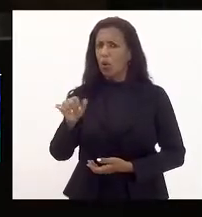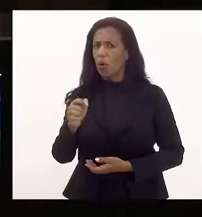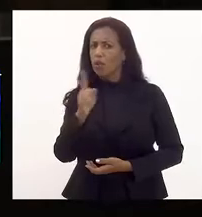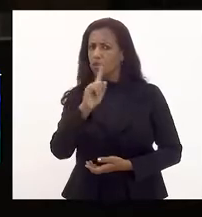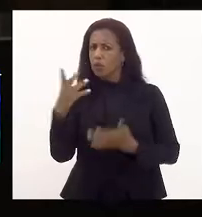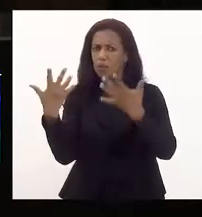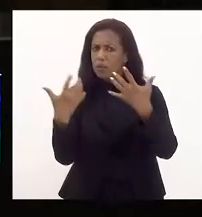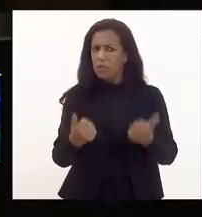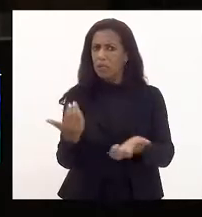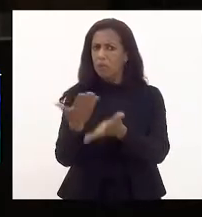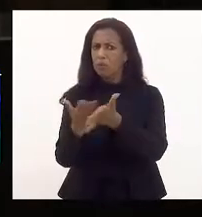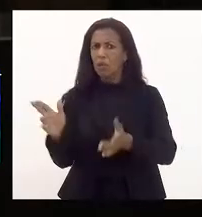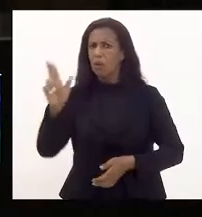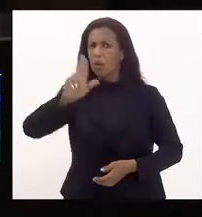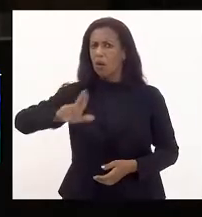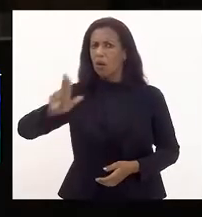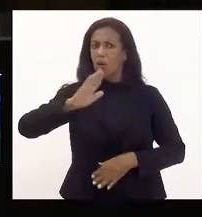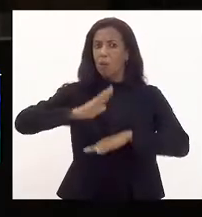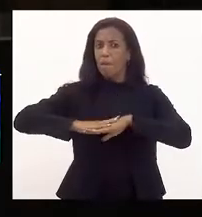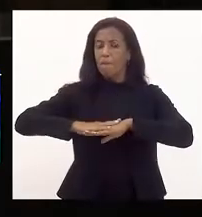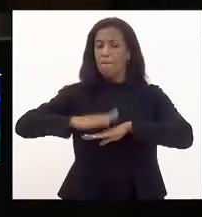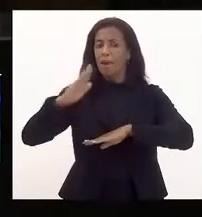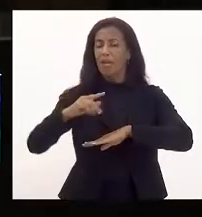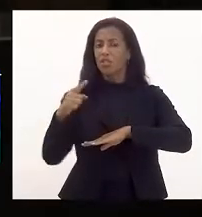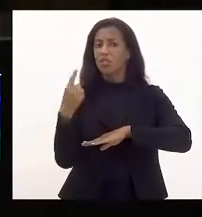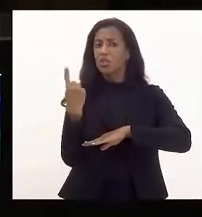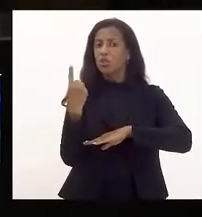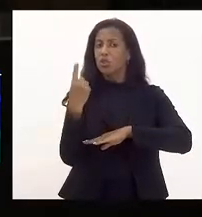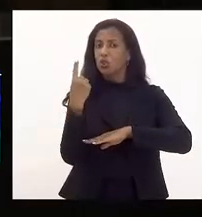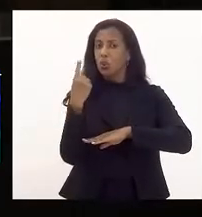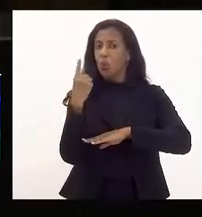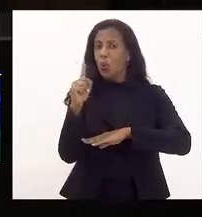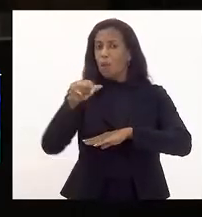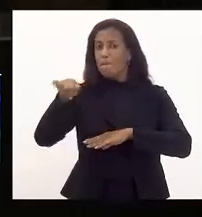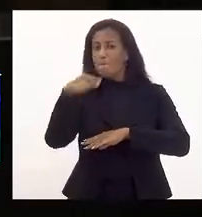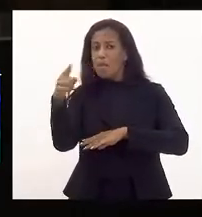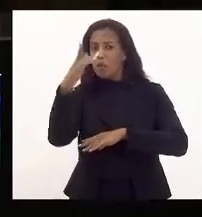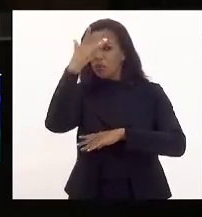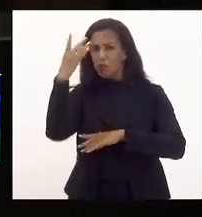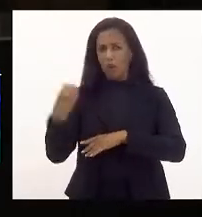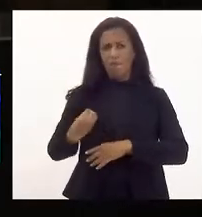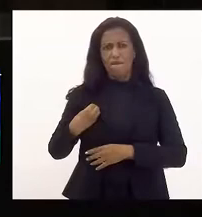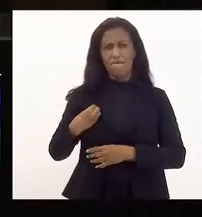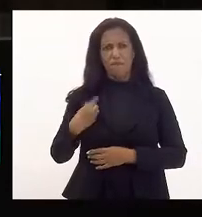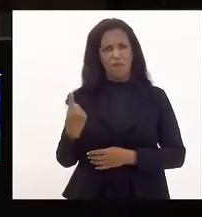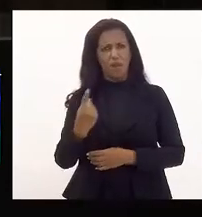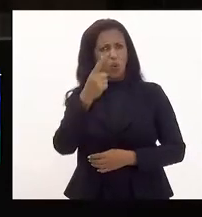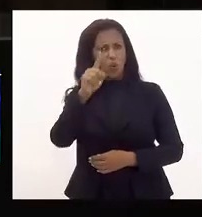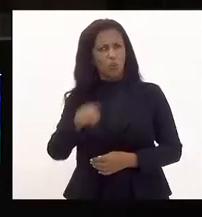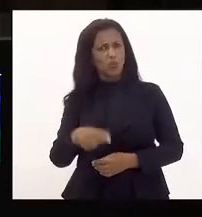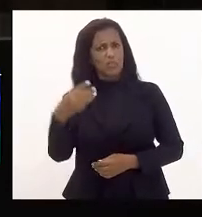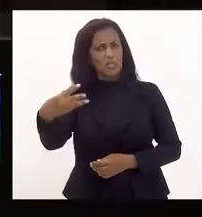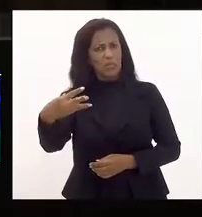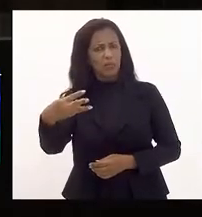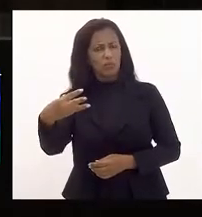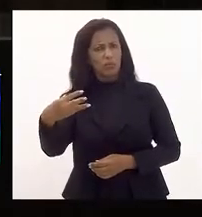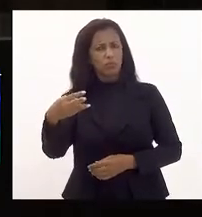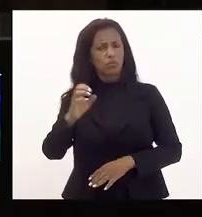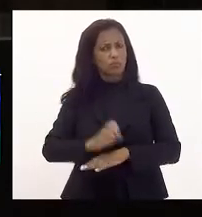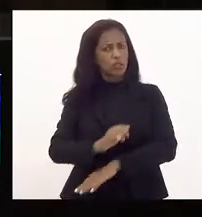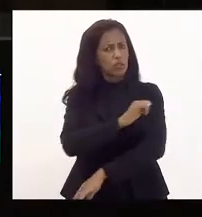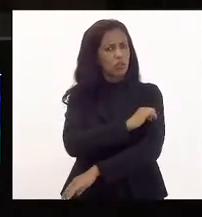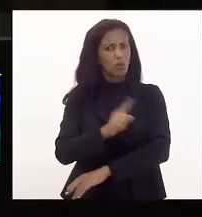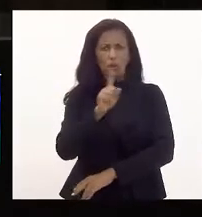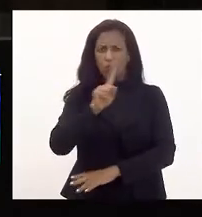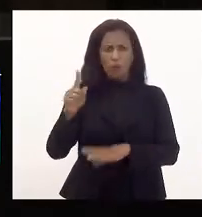com a Universidade da Zona Oeste. Somos mais de um milhão de habitantes na Zona Oeste. Um terço da cidade do Rio de Janeiro. Nós não